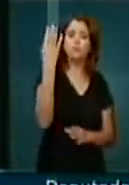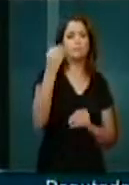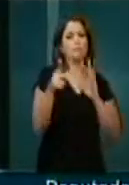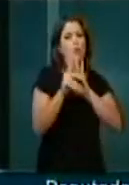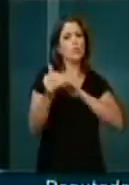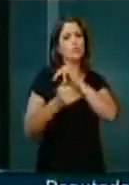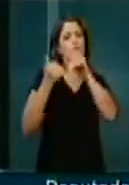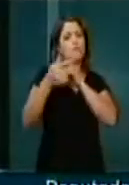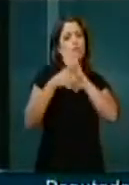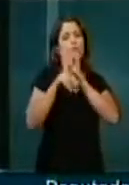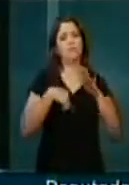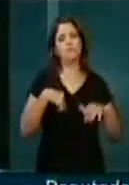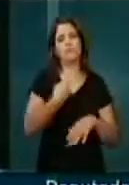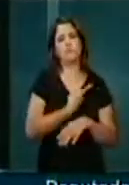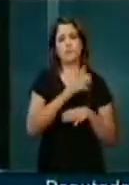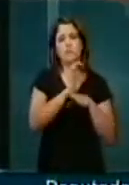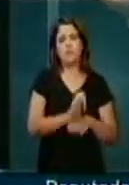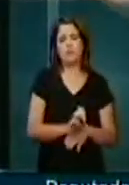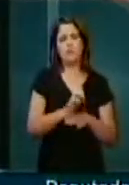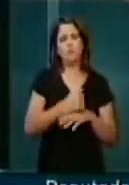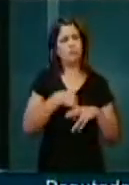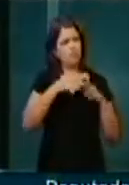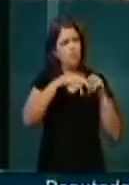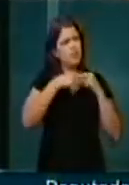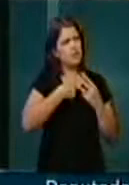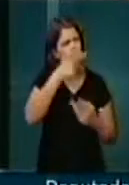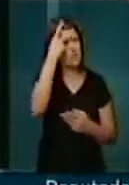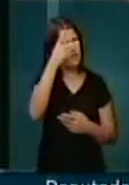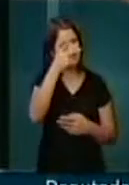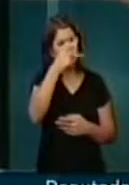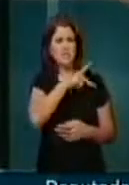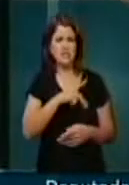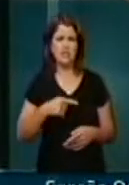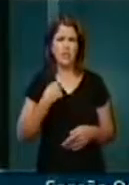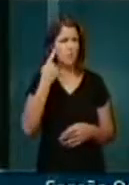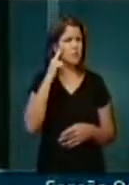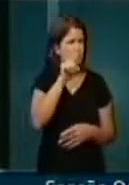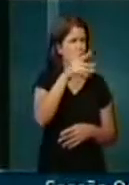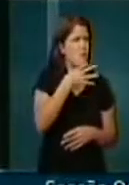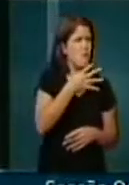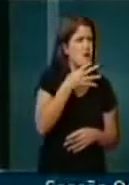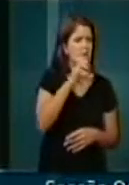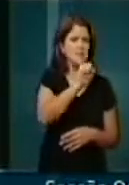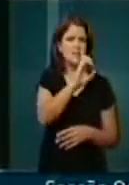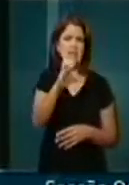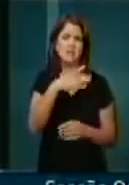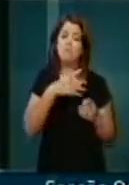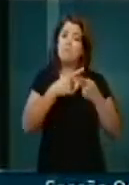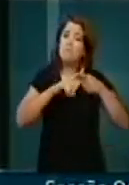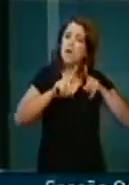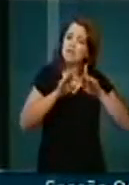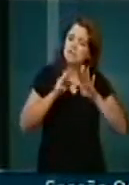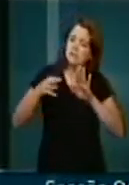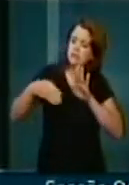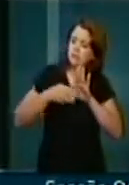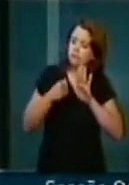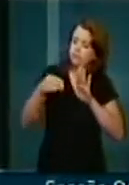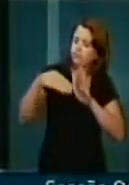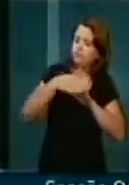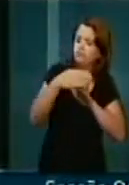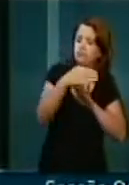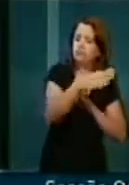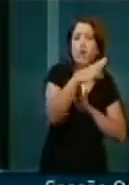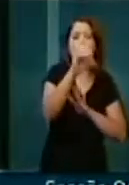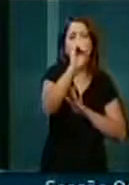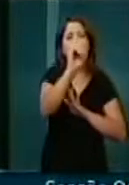desenvolvimento do nosso Estado. Sabe, presidente, não sei se V. Exª conhece o Estado de Santa Catarina, mas ela corta todo o Estado do